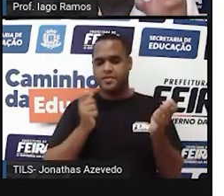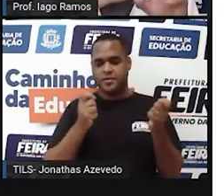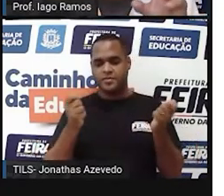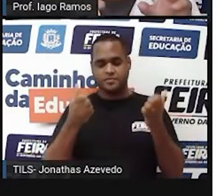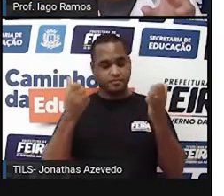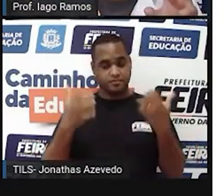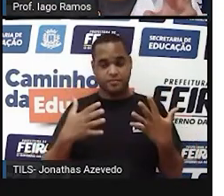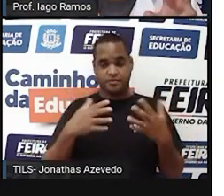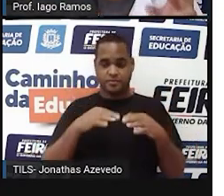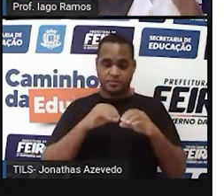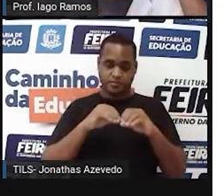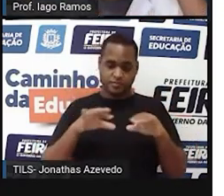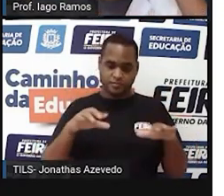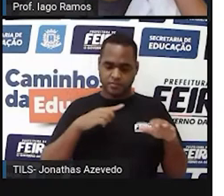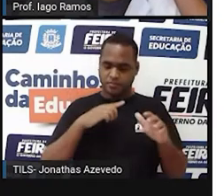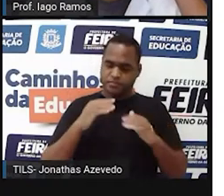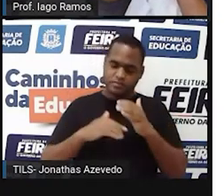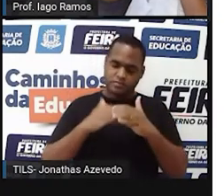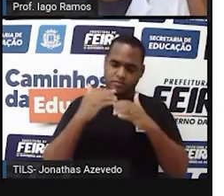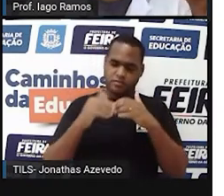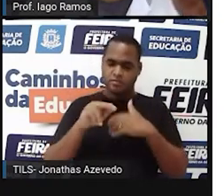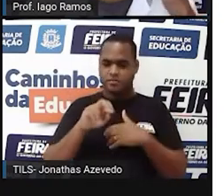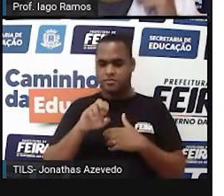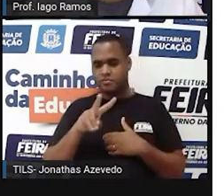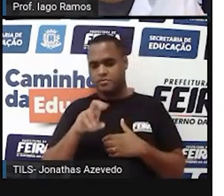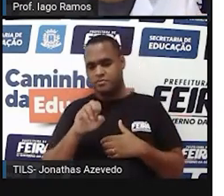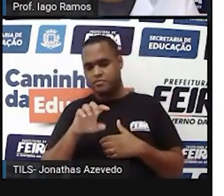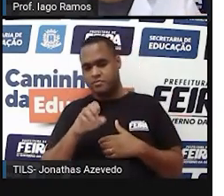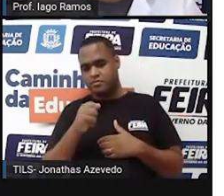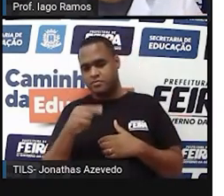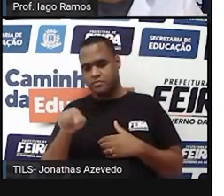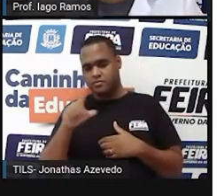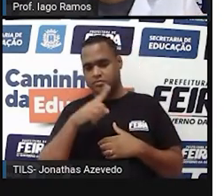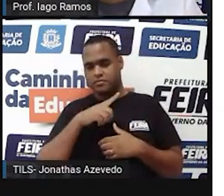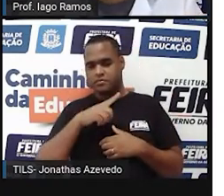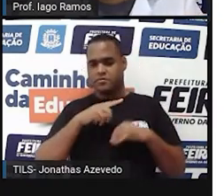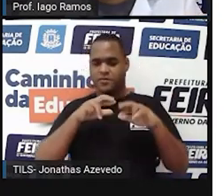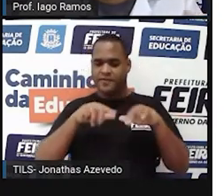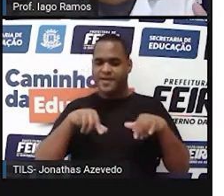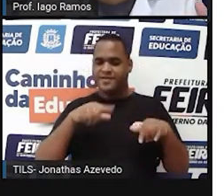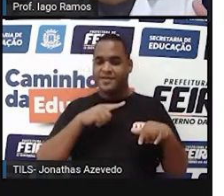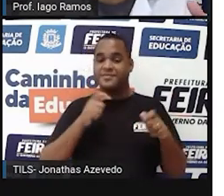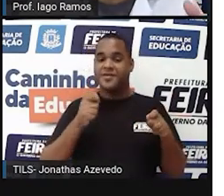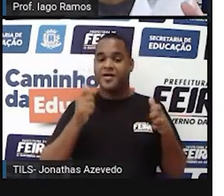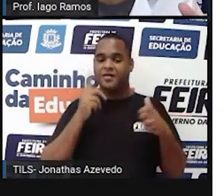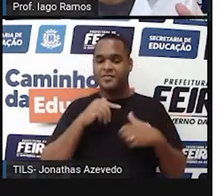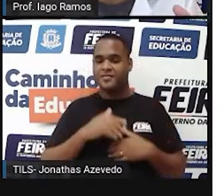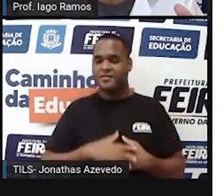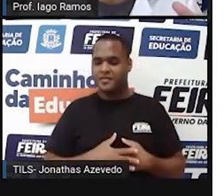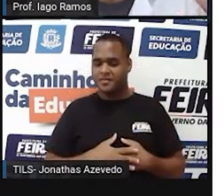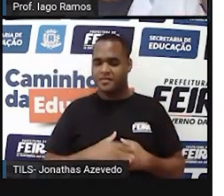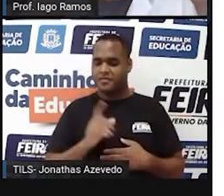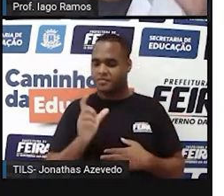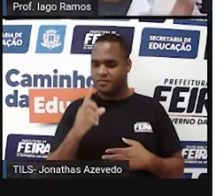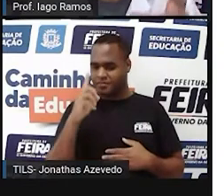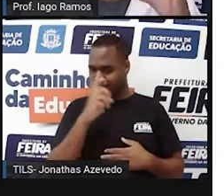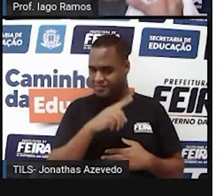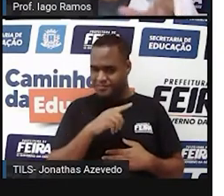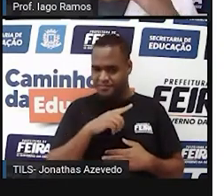E que passou por esse processo de evolução até chegar nesses instrumentos sofisticados. Opa, quase não sai, palavra difícil.